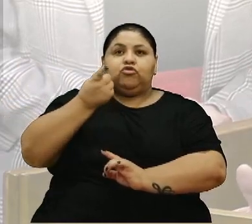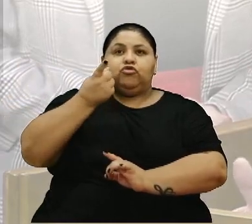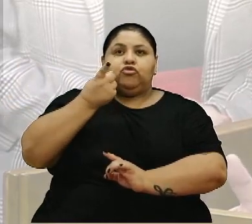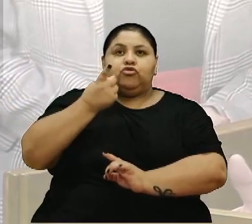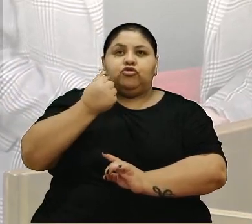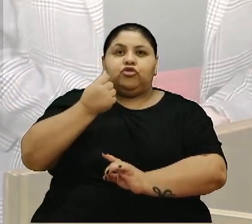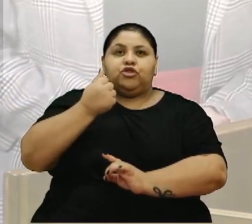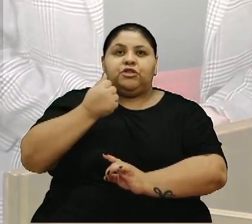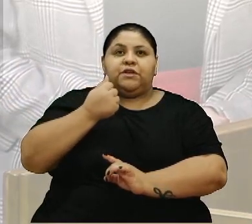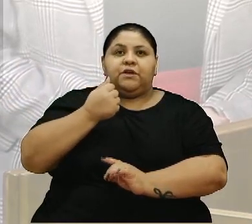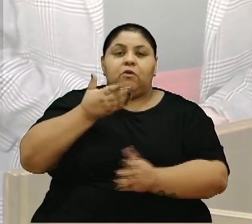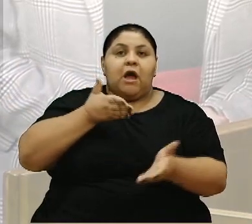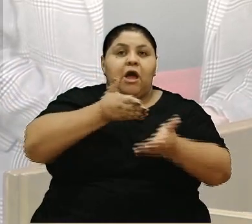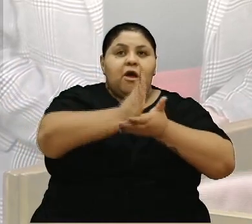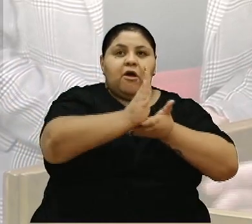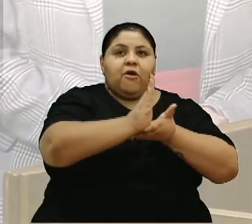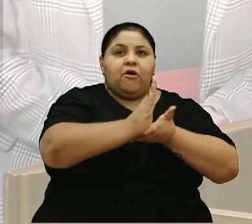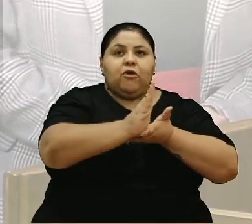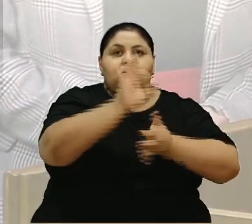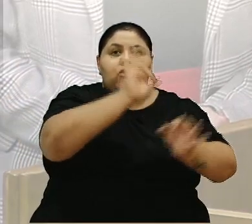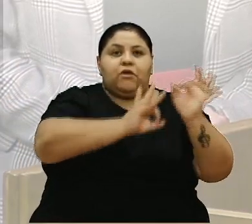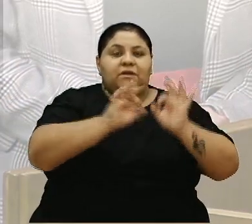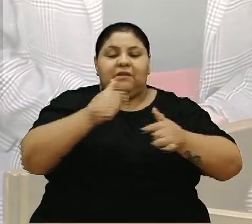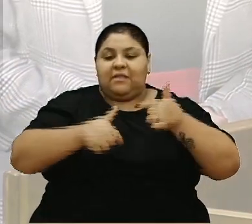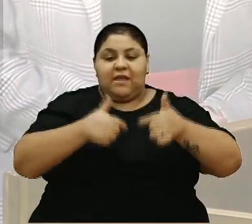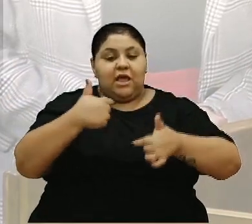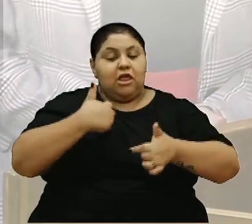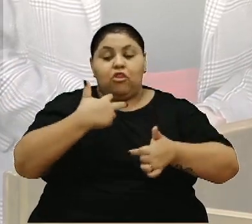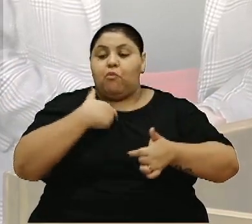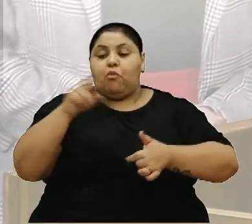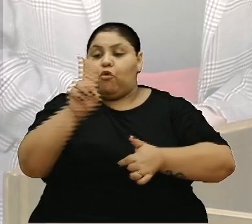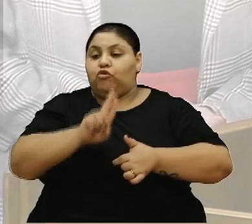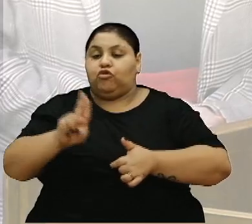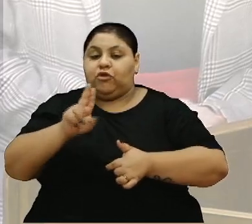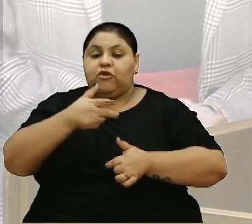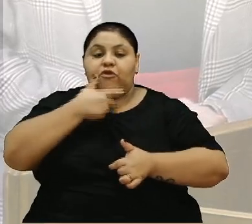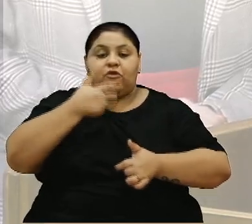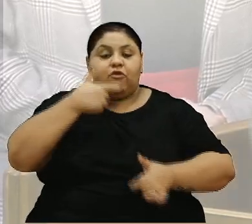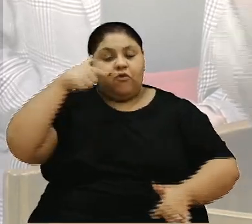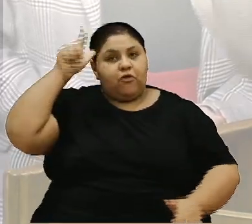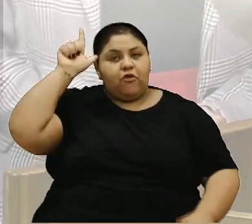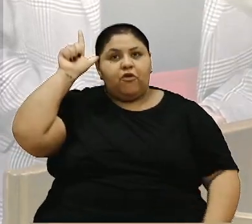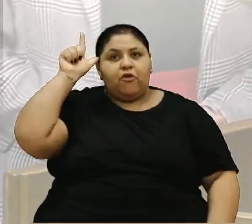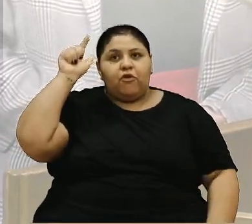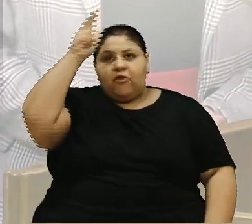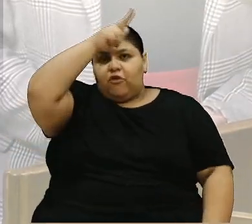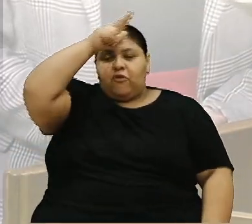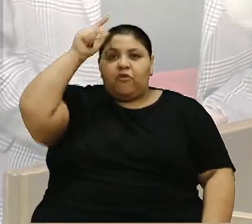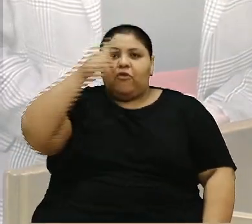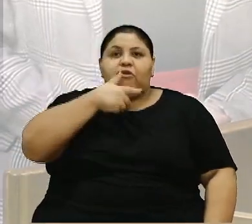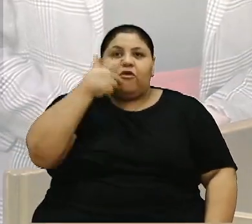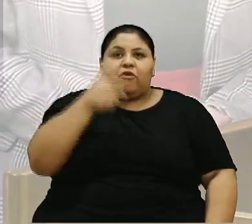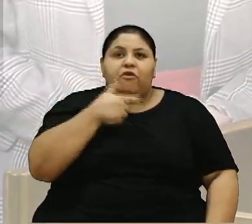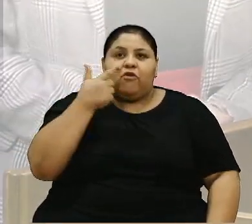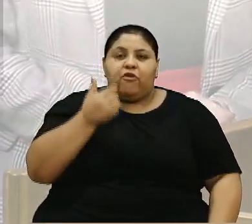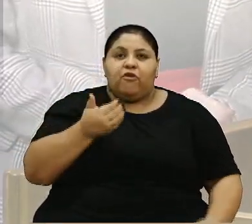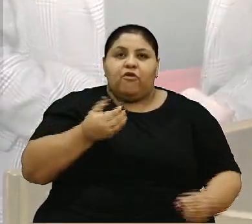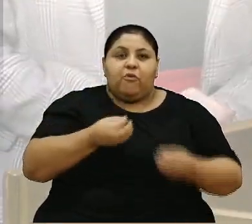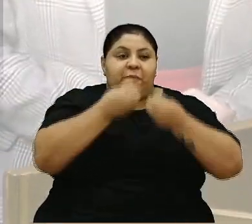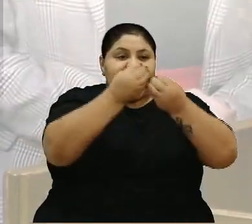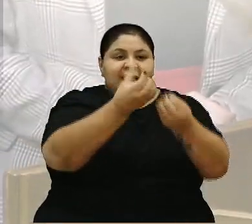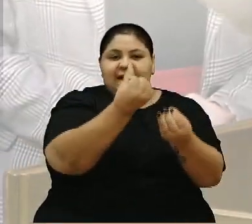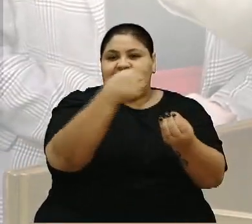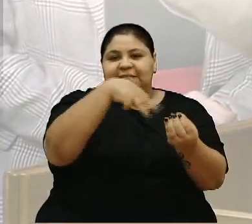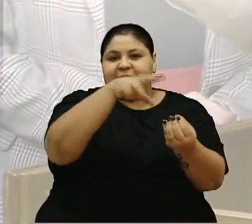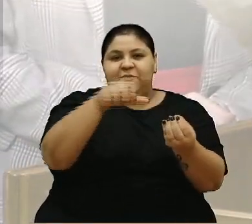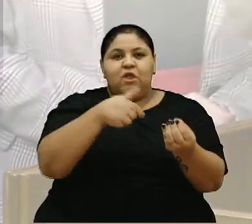específicas através de um plano de trabalho, não posso utilizar, né, eu dizia ontem para a Mário, se o prefeito chegar para mim e me der 100 milhões, por exemplo, eu não